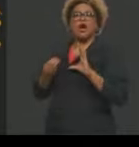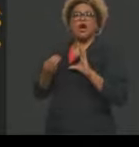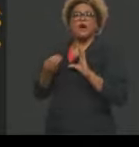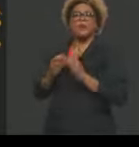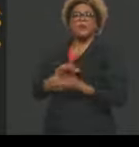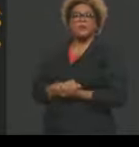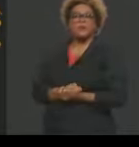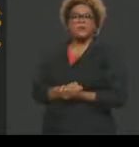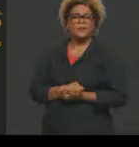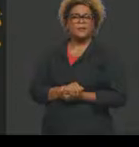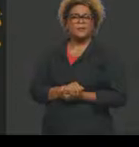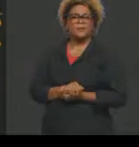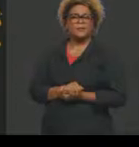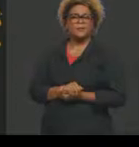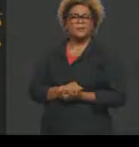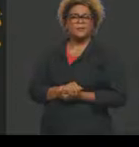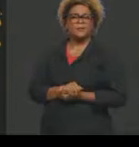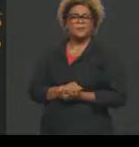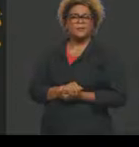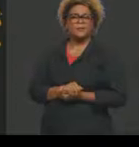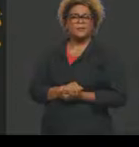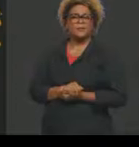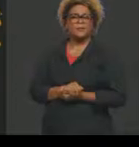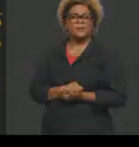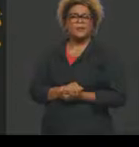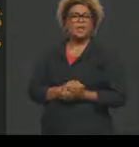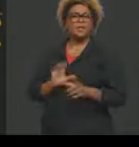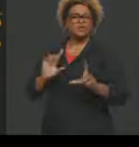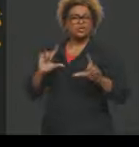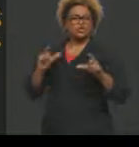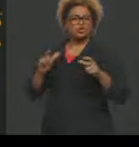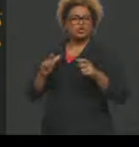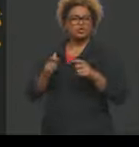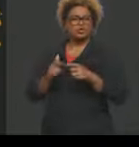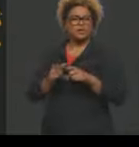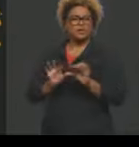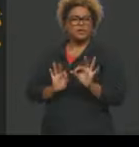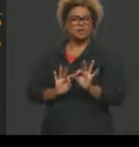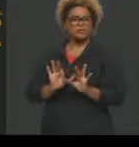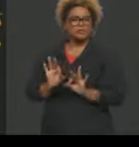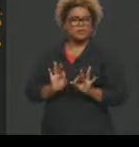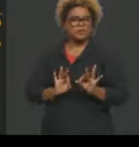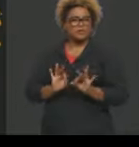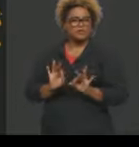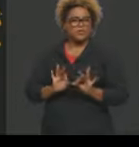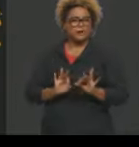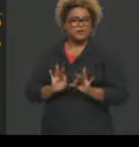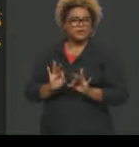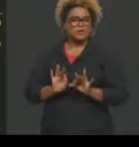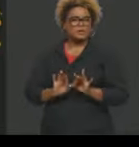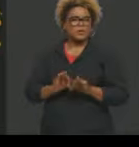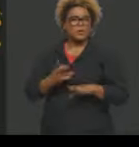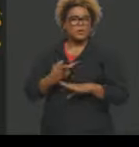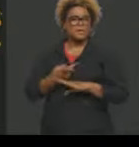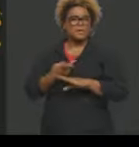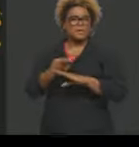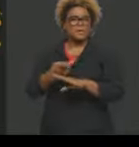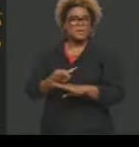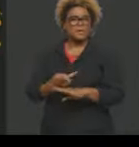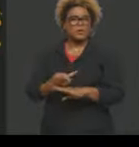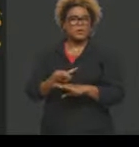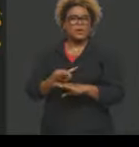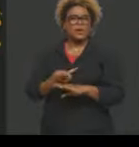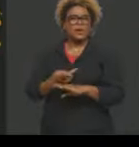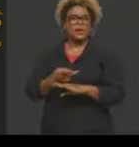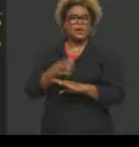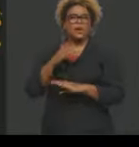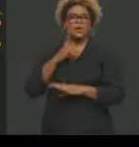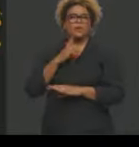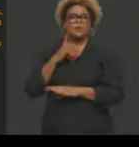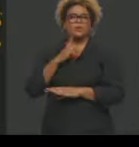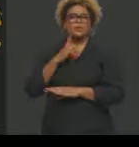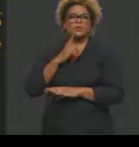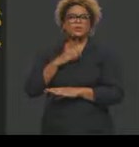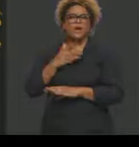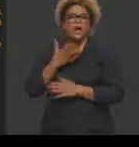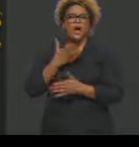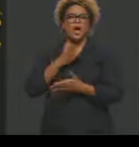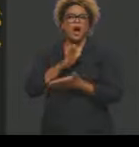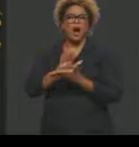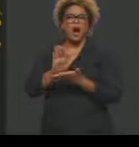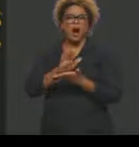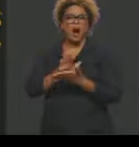enxugamento da máquina administrativa, busca de estabilidade fiscal e transparência nos gastos públicos.